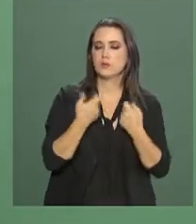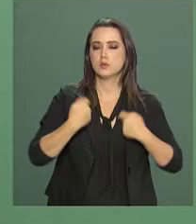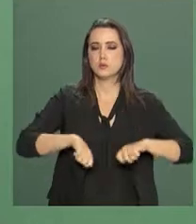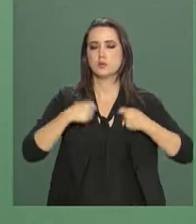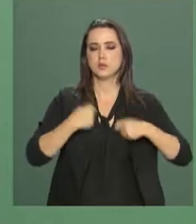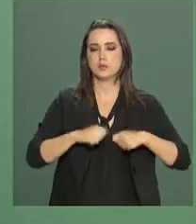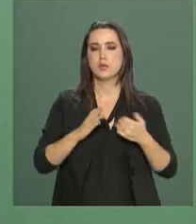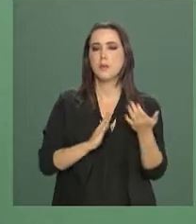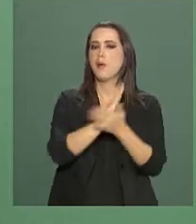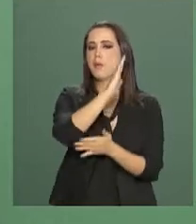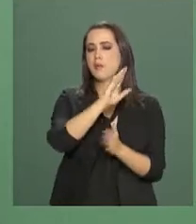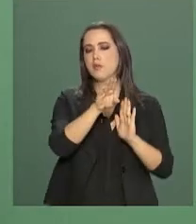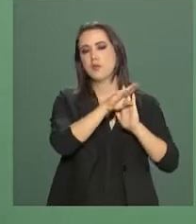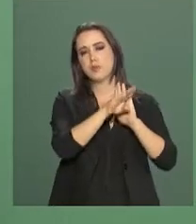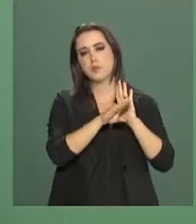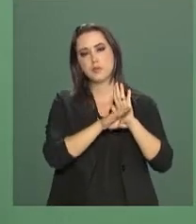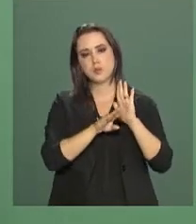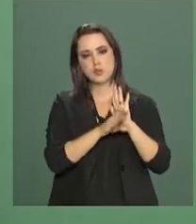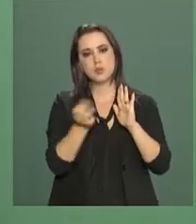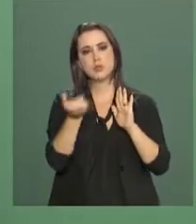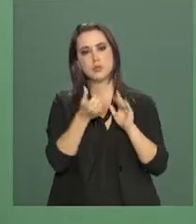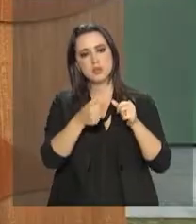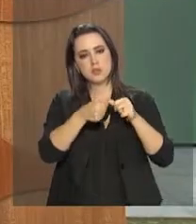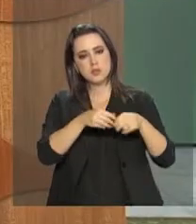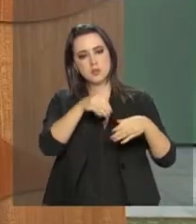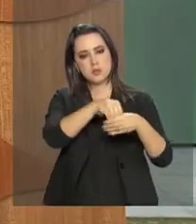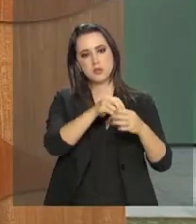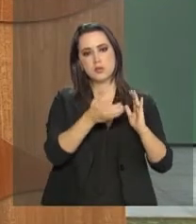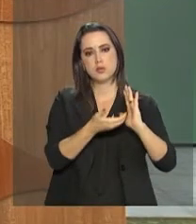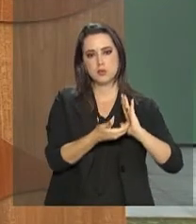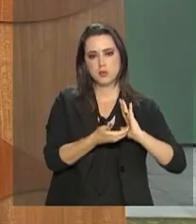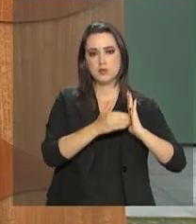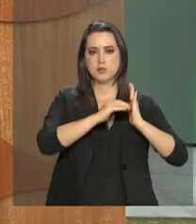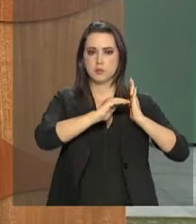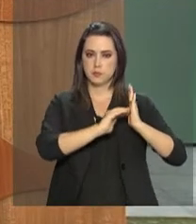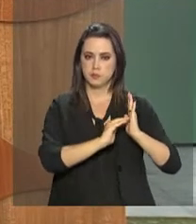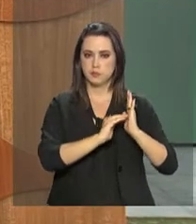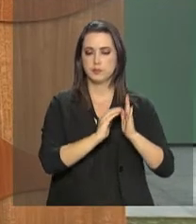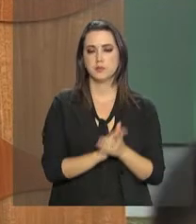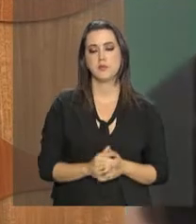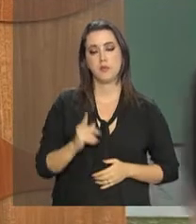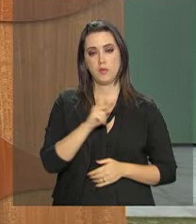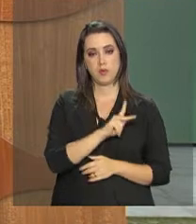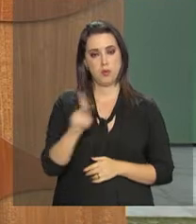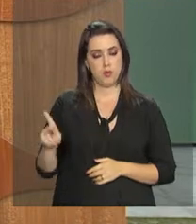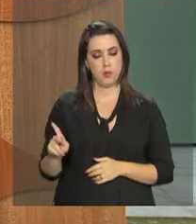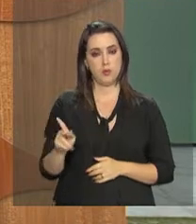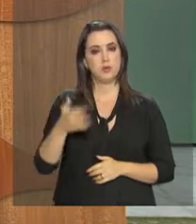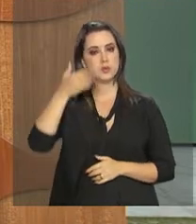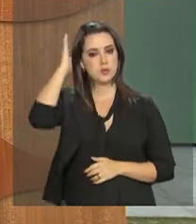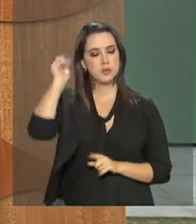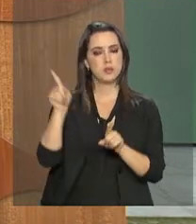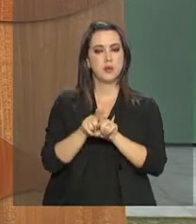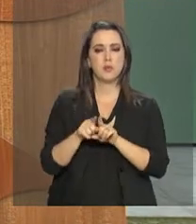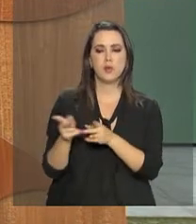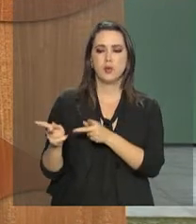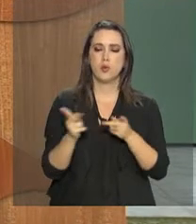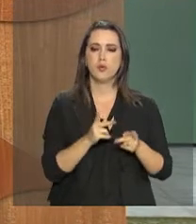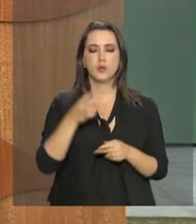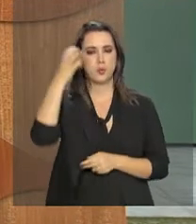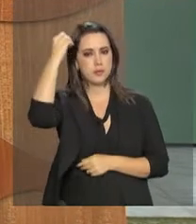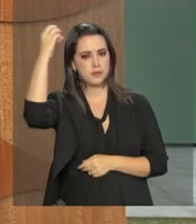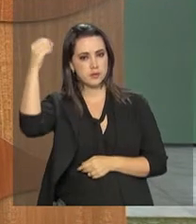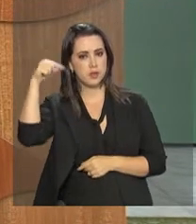esforços para esta aprovação. Michel Temer também convidou Bolsonaro a participar da agenda internacional do